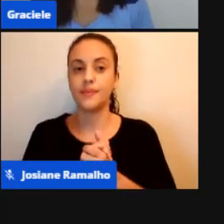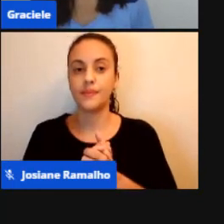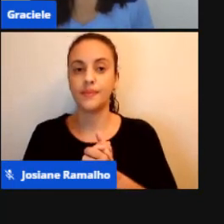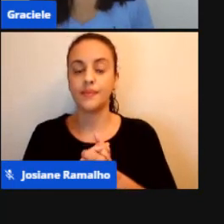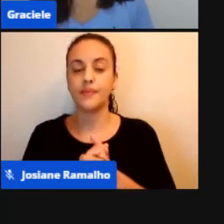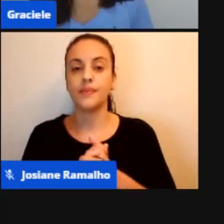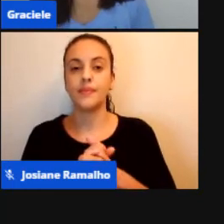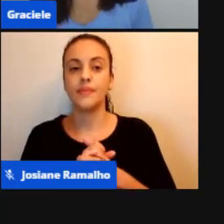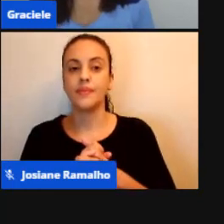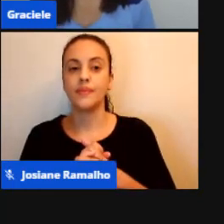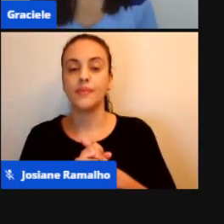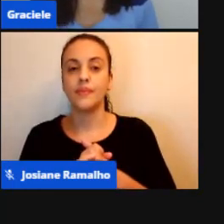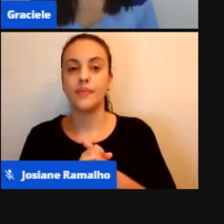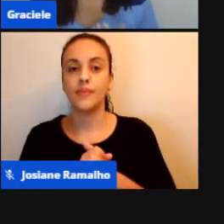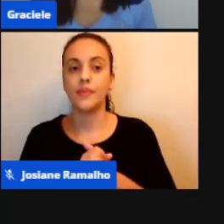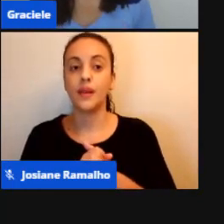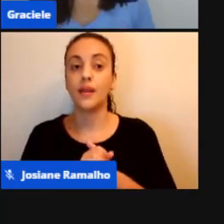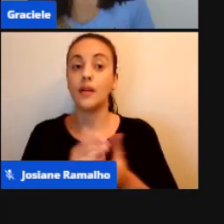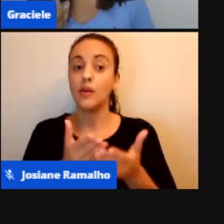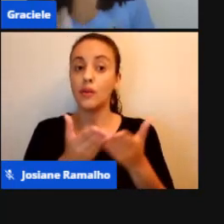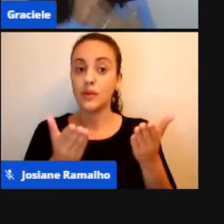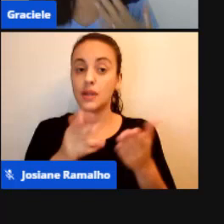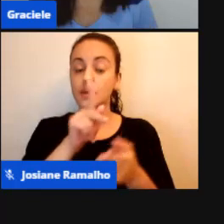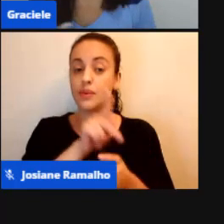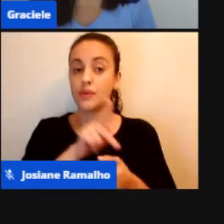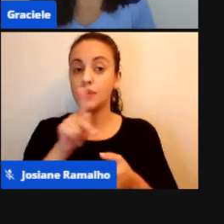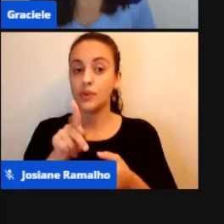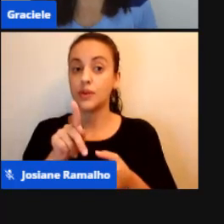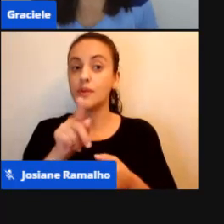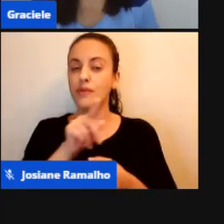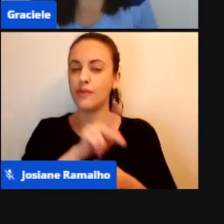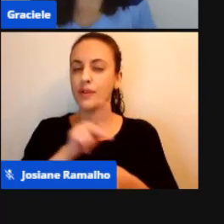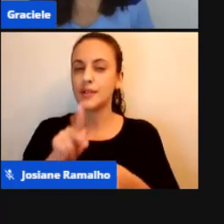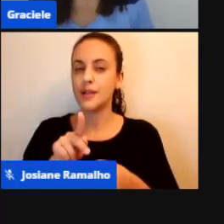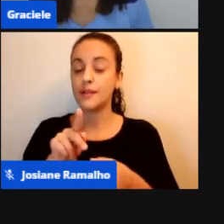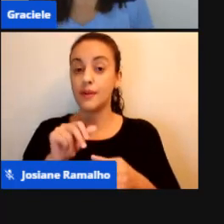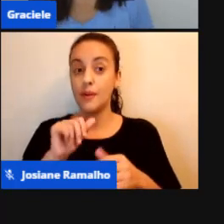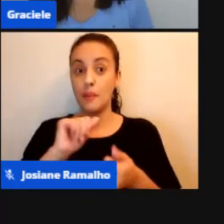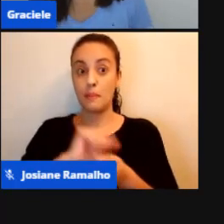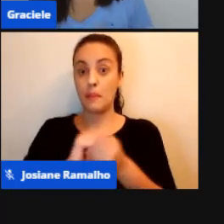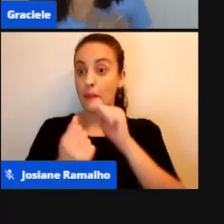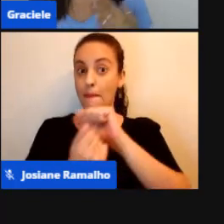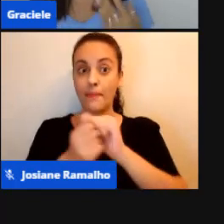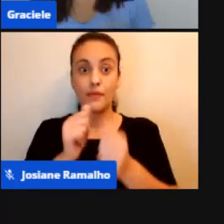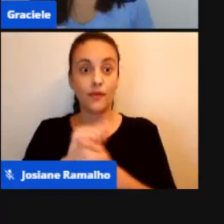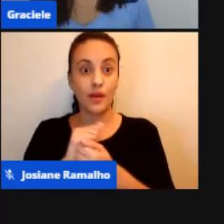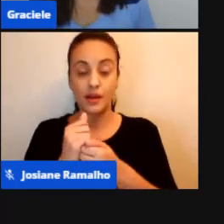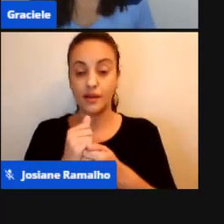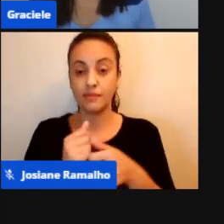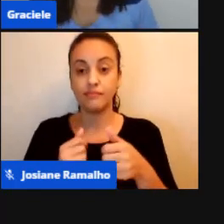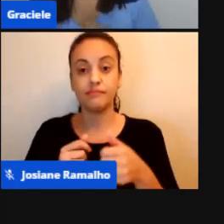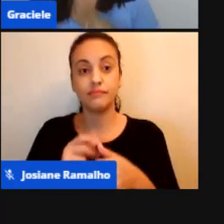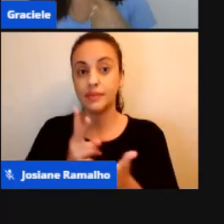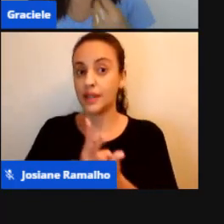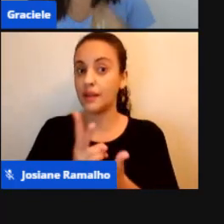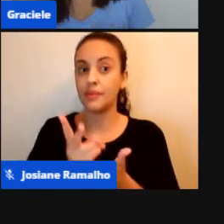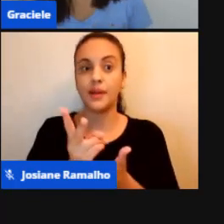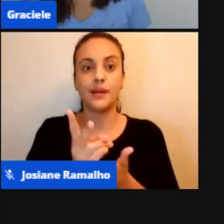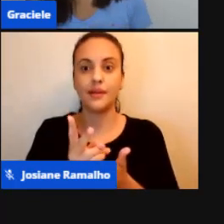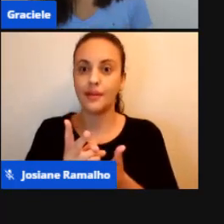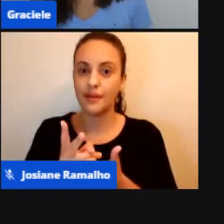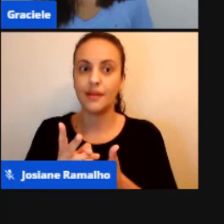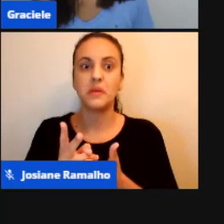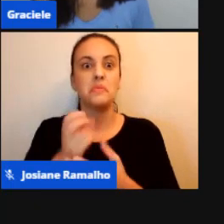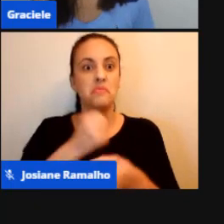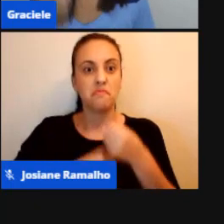E vocês, professores, vocês se reinventam a todo momento. O ano passado, este